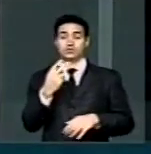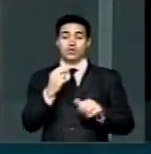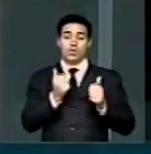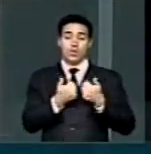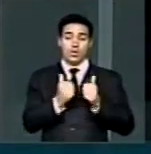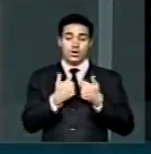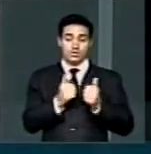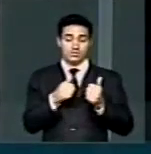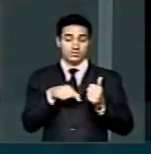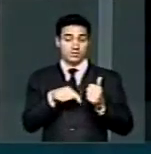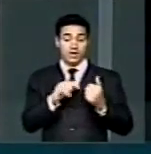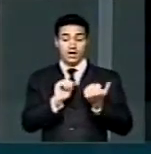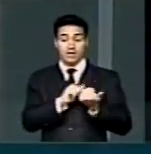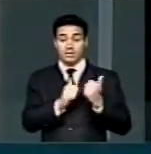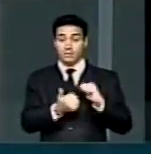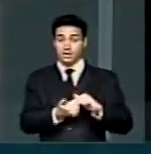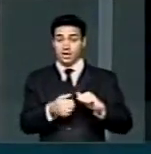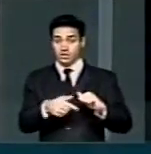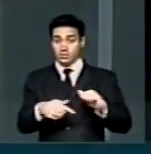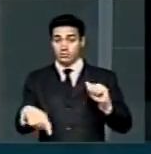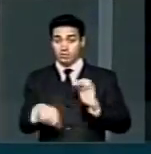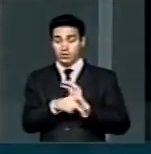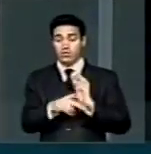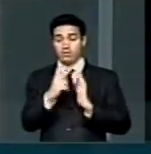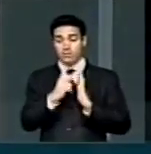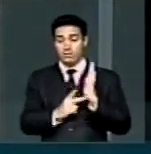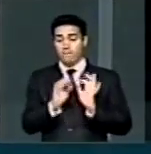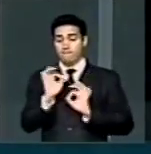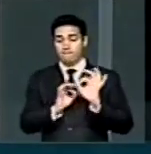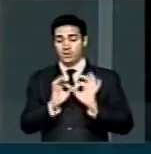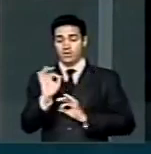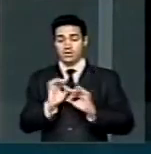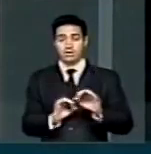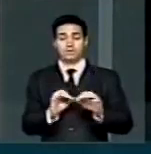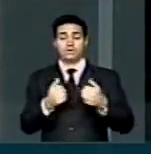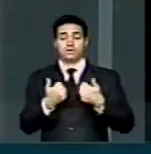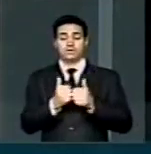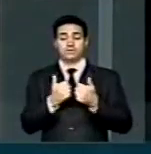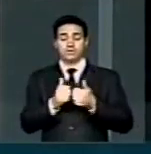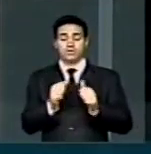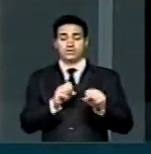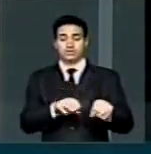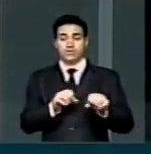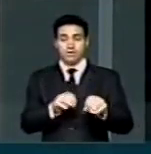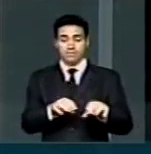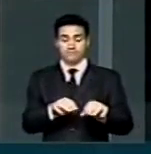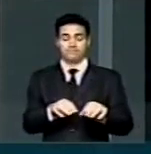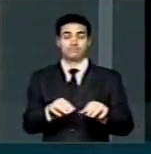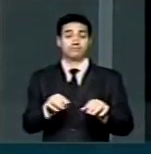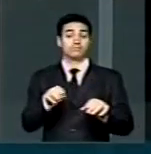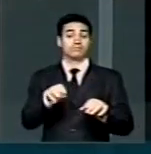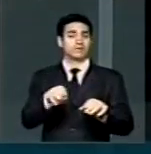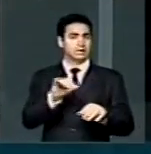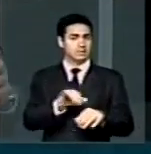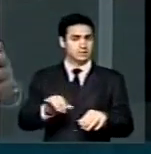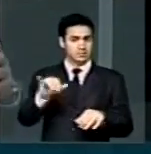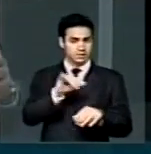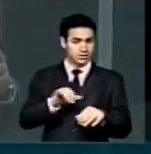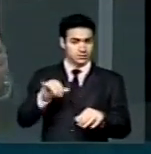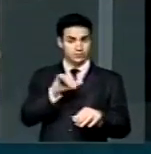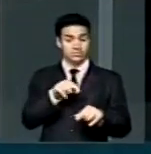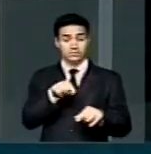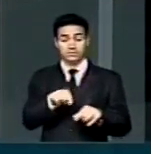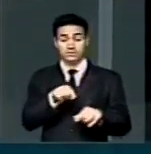-ônibus adaptados pelo programa de transporte escolar A importância disso não é